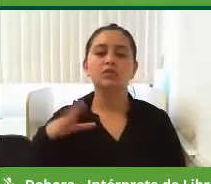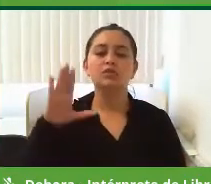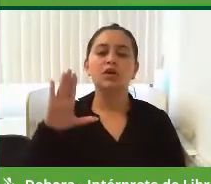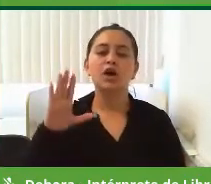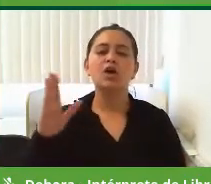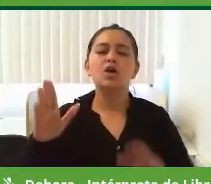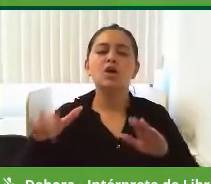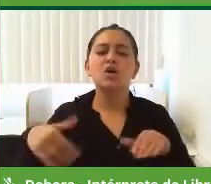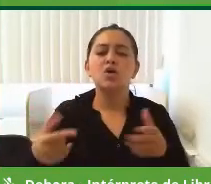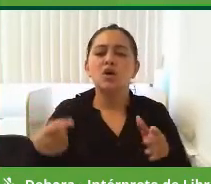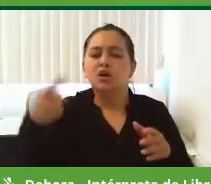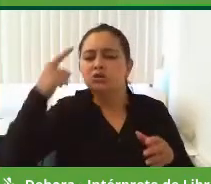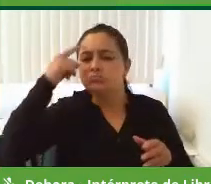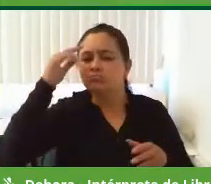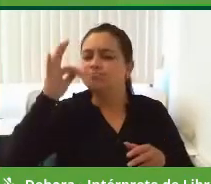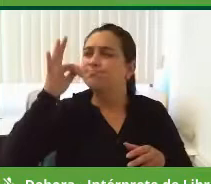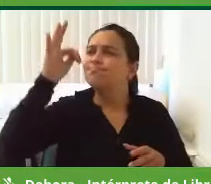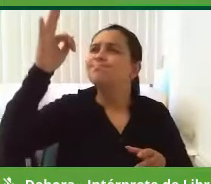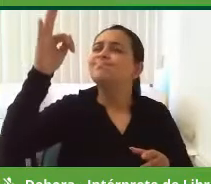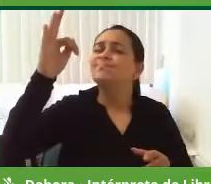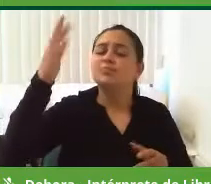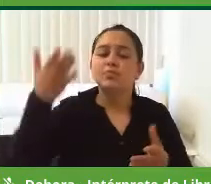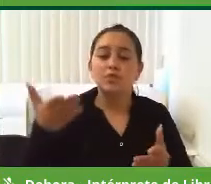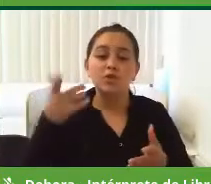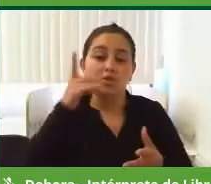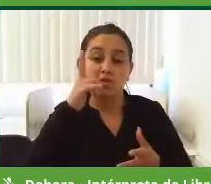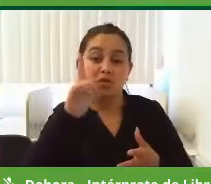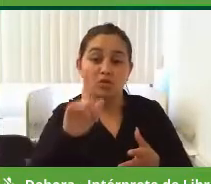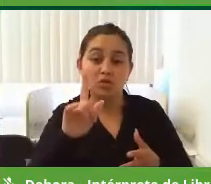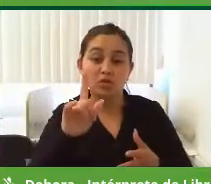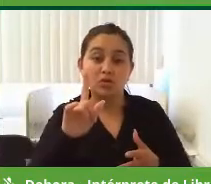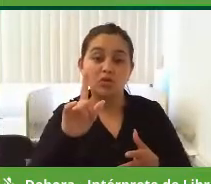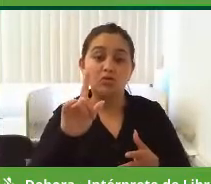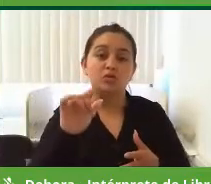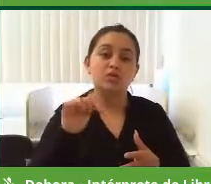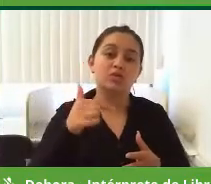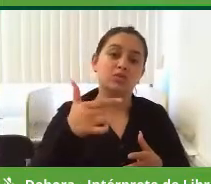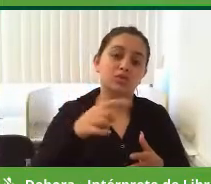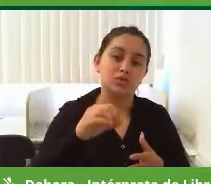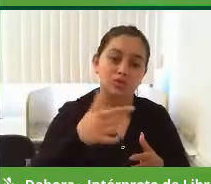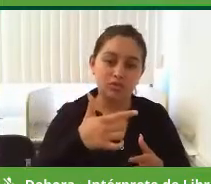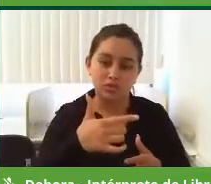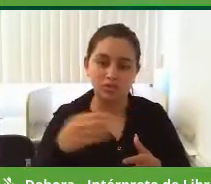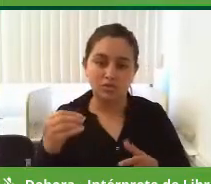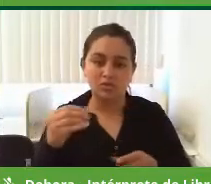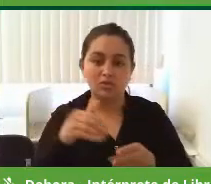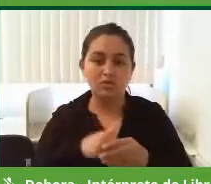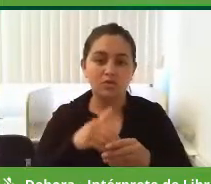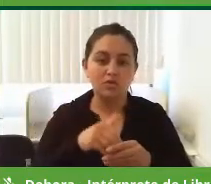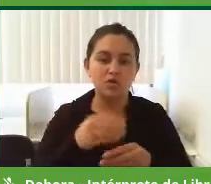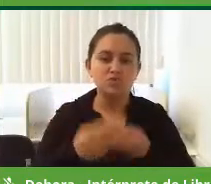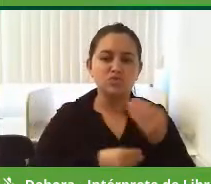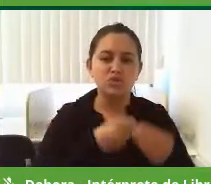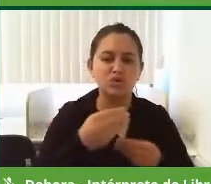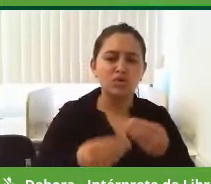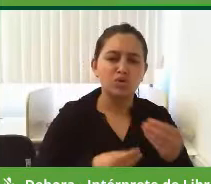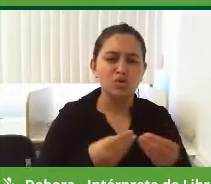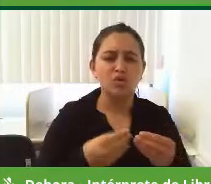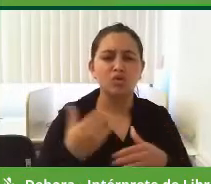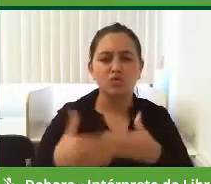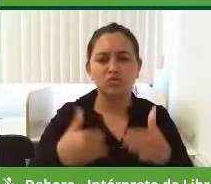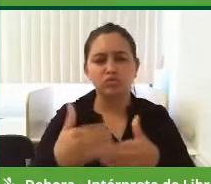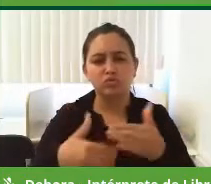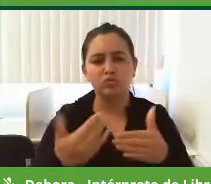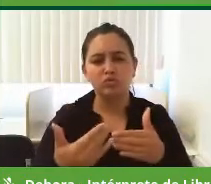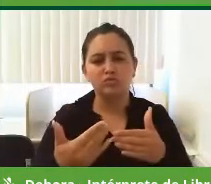expectativa com relação à eleição de 2020, a sua candidatura, como está transcorrendo?